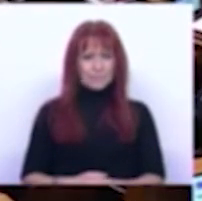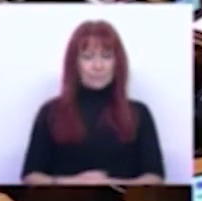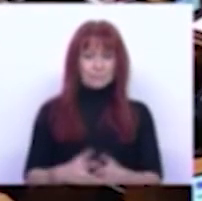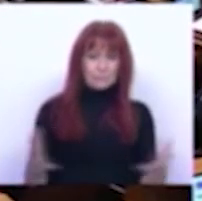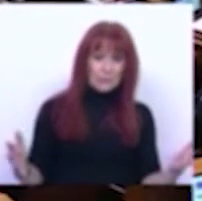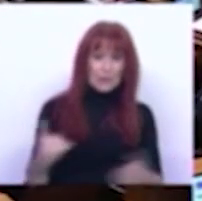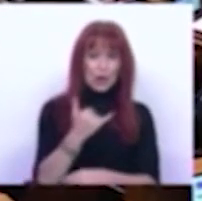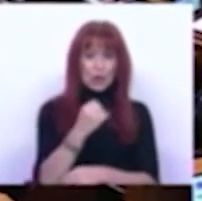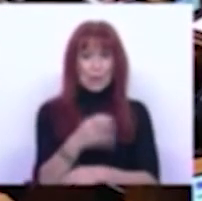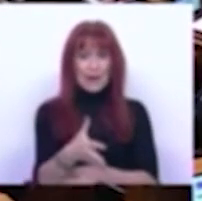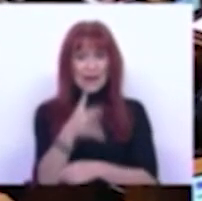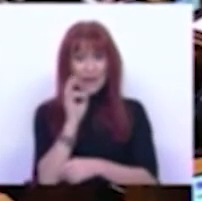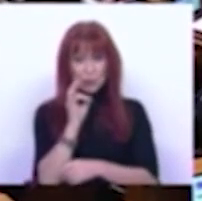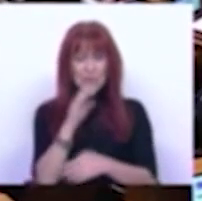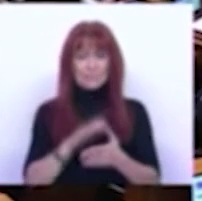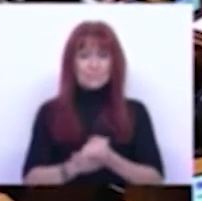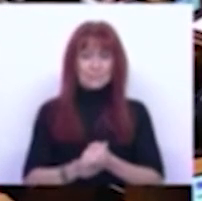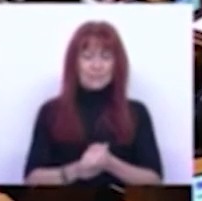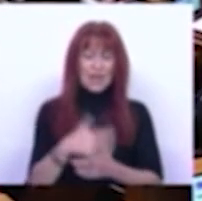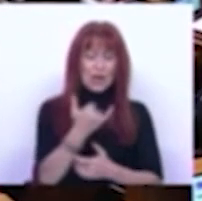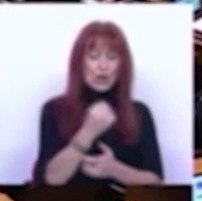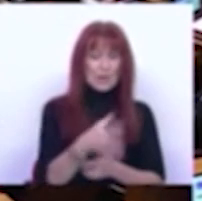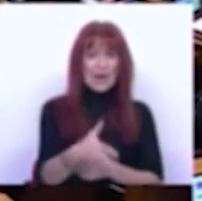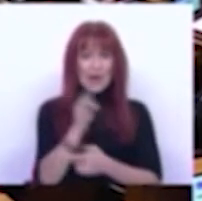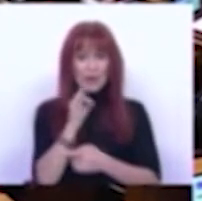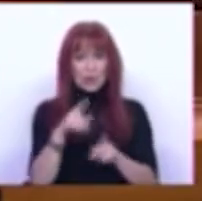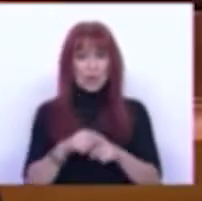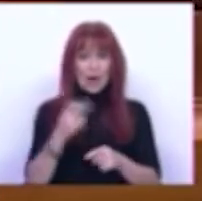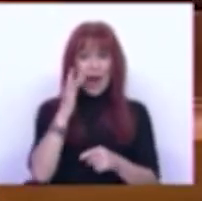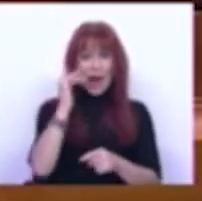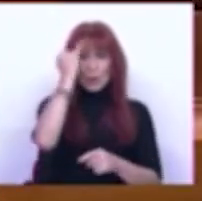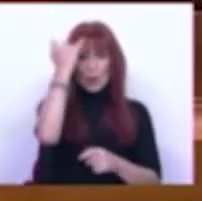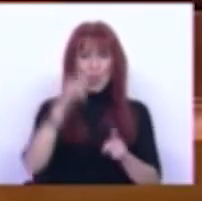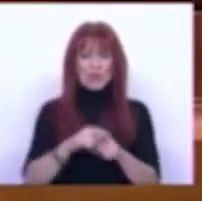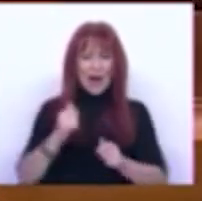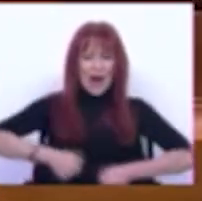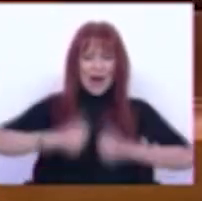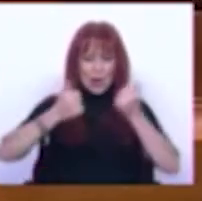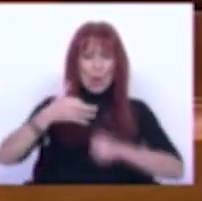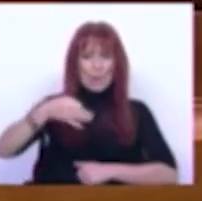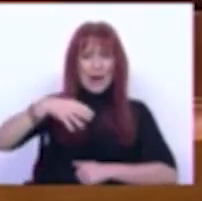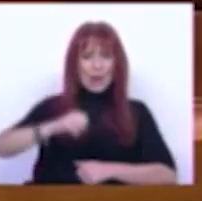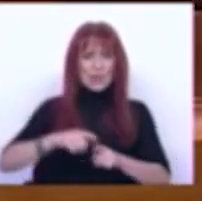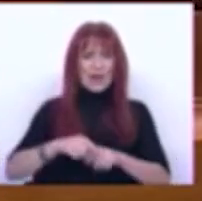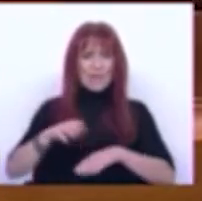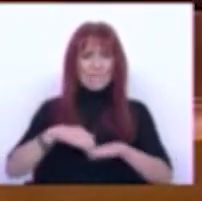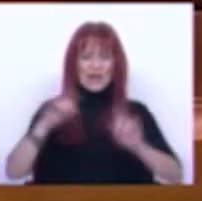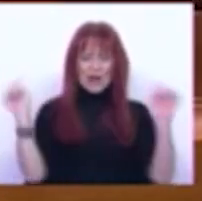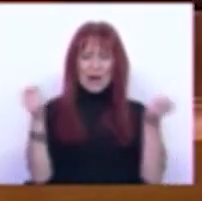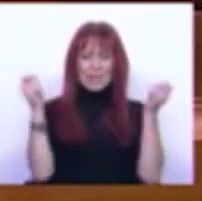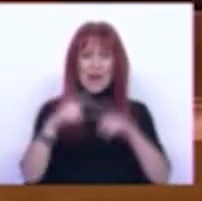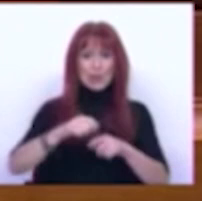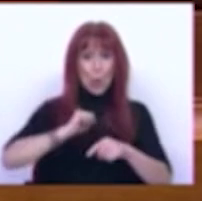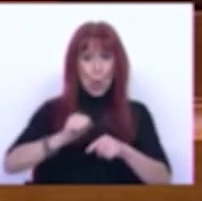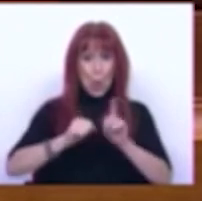Em 2014 Em 2014 António Costa ganhou o PS fazendo campanha